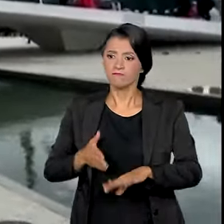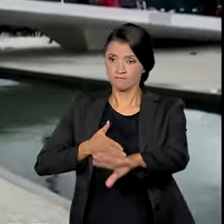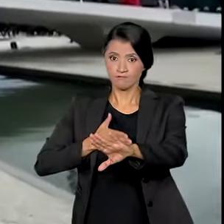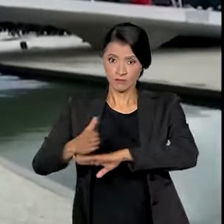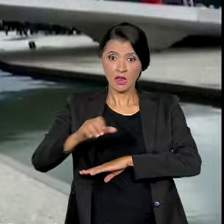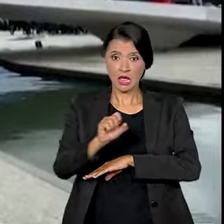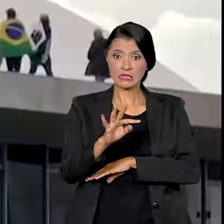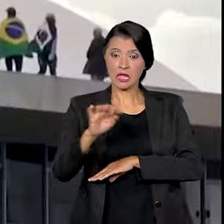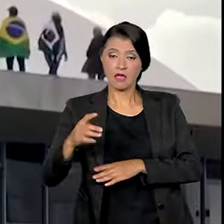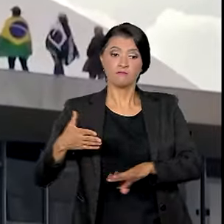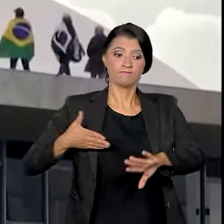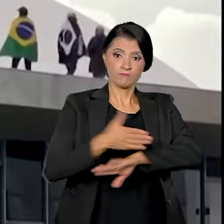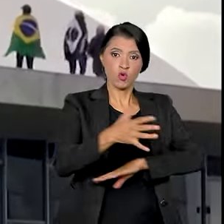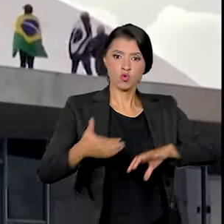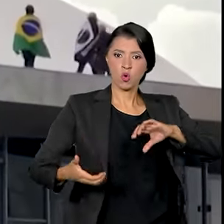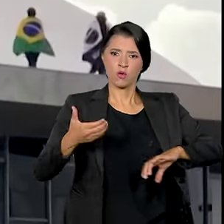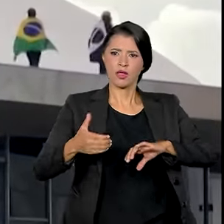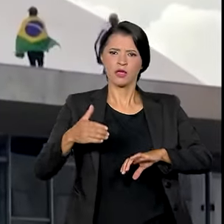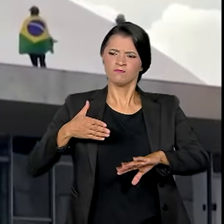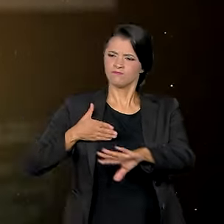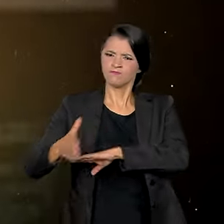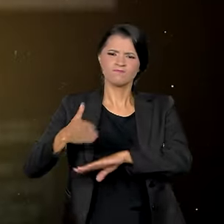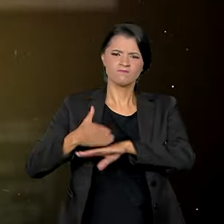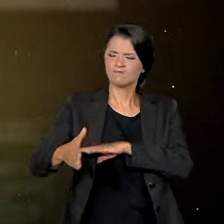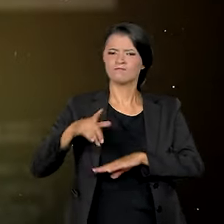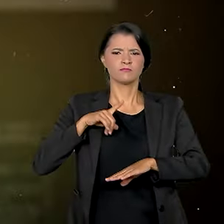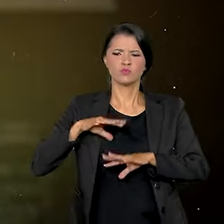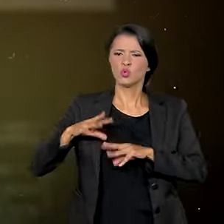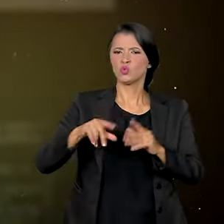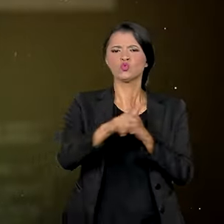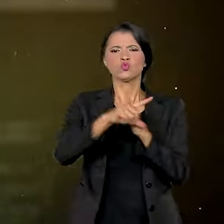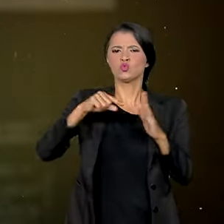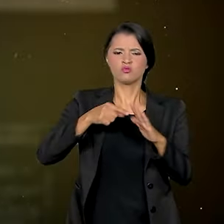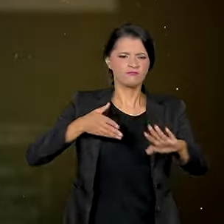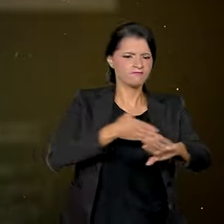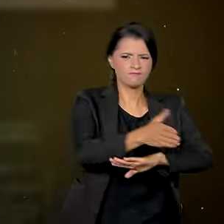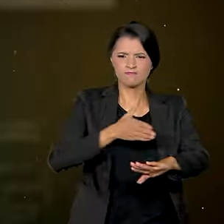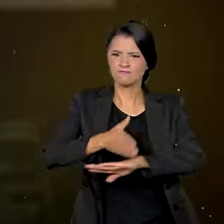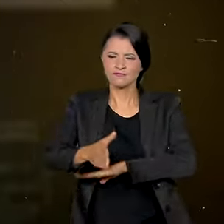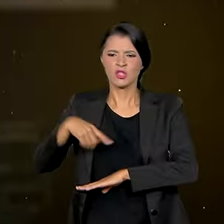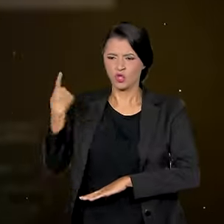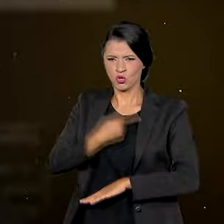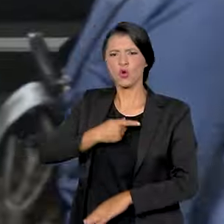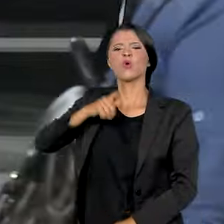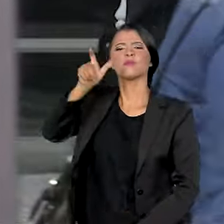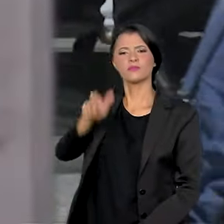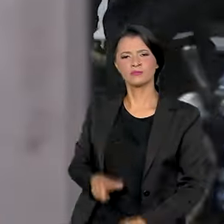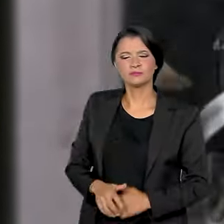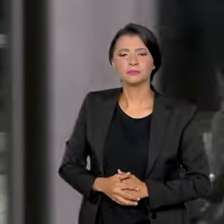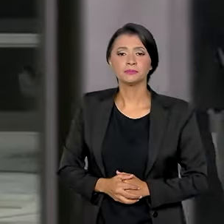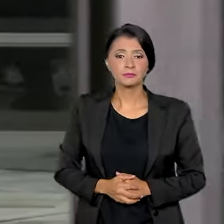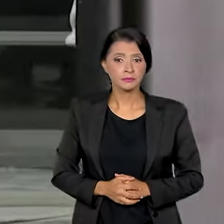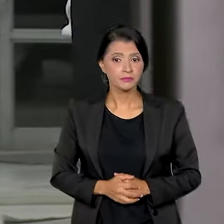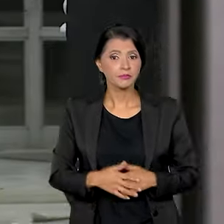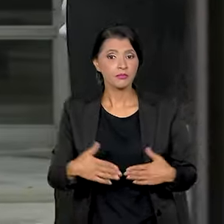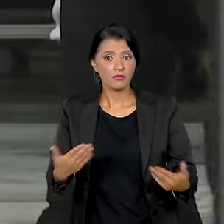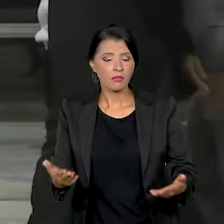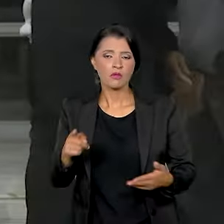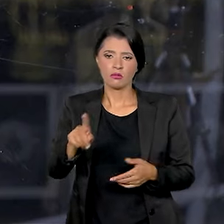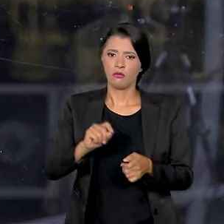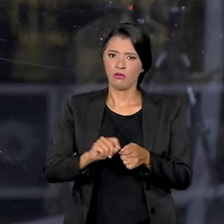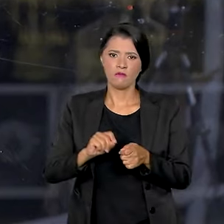STF, tomamos o Congresso, o Palácio do Planalto, tomamos, nós brasileiros. E fizeram aquele